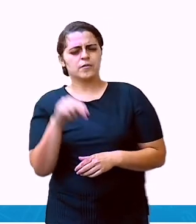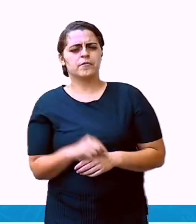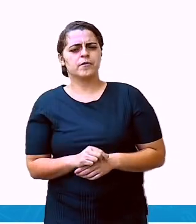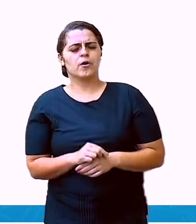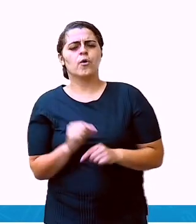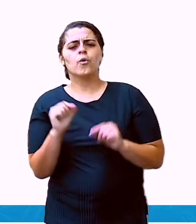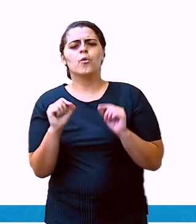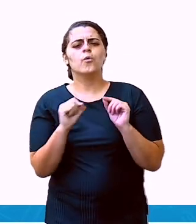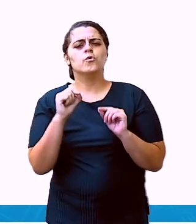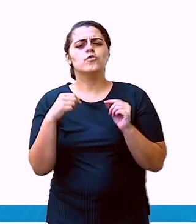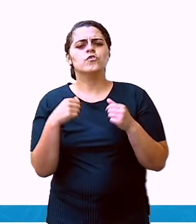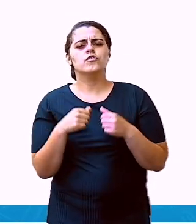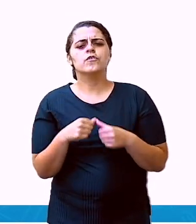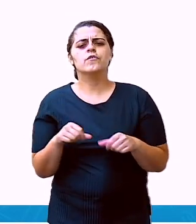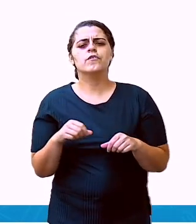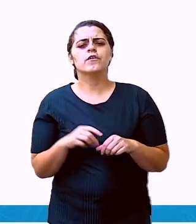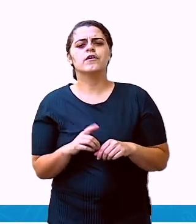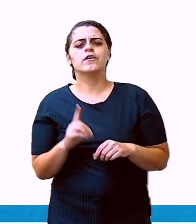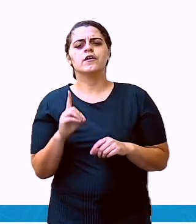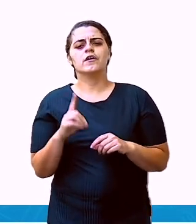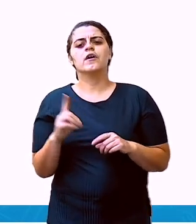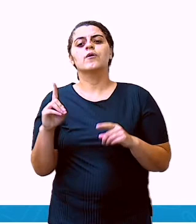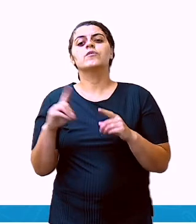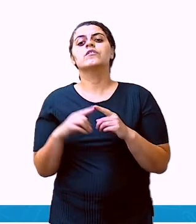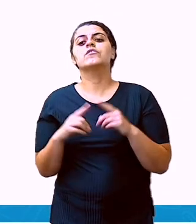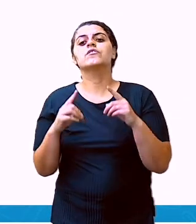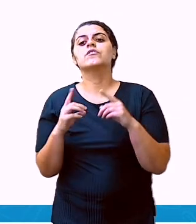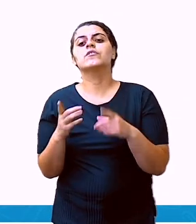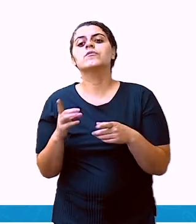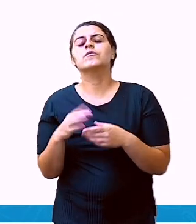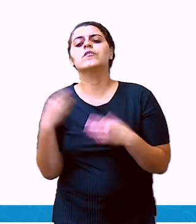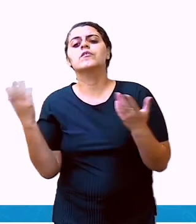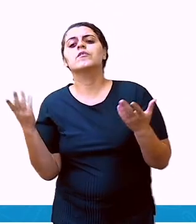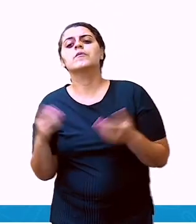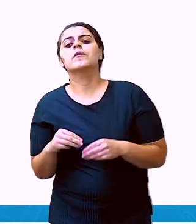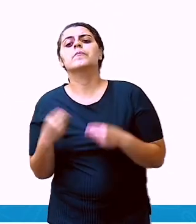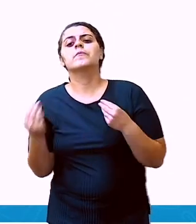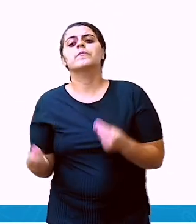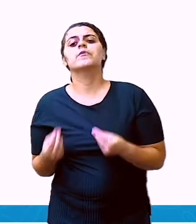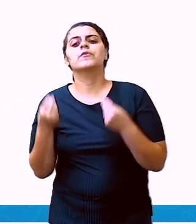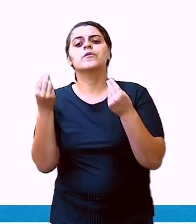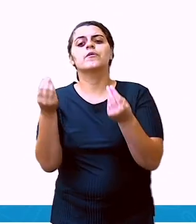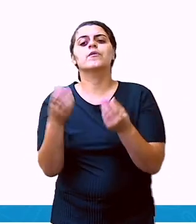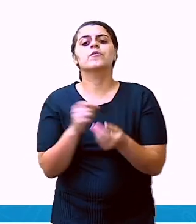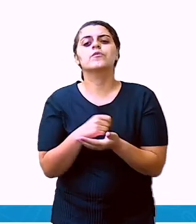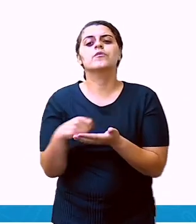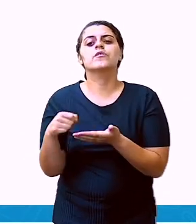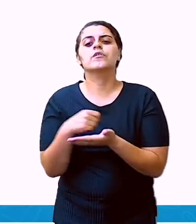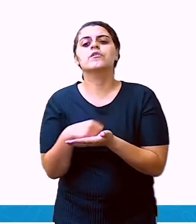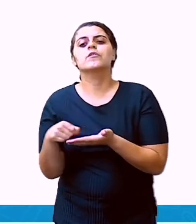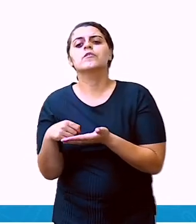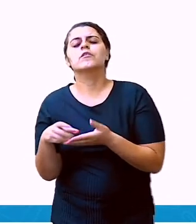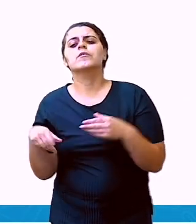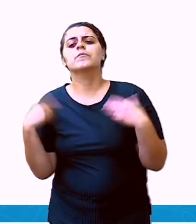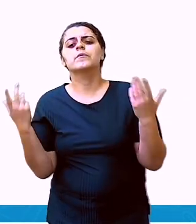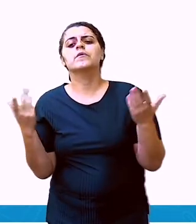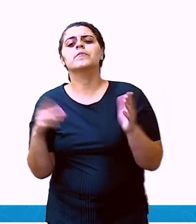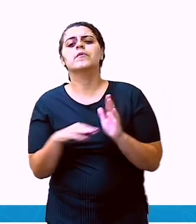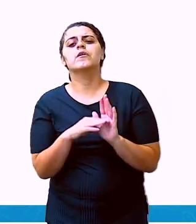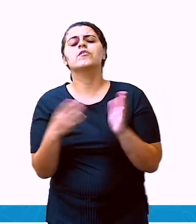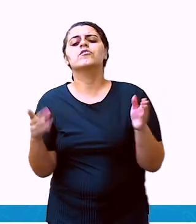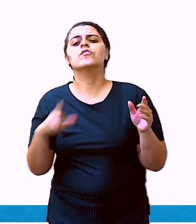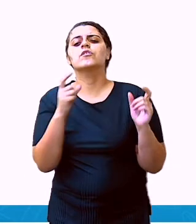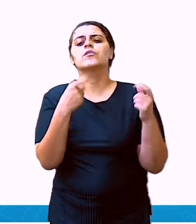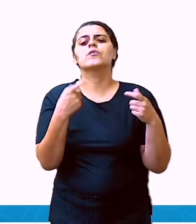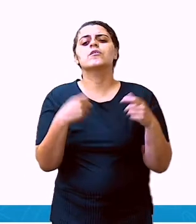fica o destinatário? A pessoa para quem está escrevendo o bilhete? Em que parte